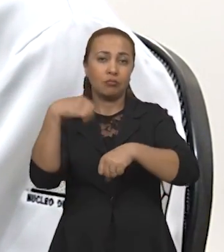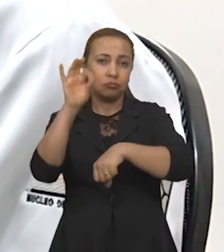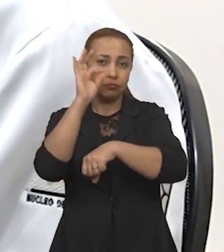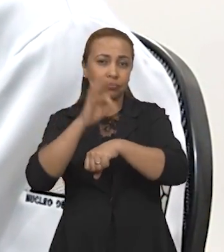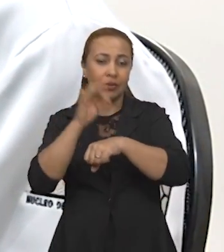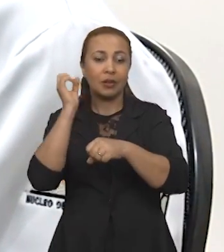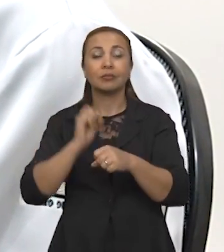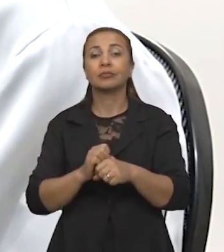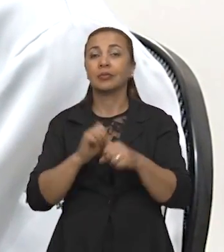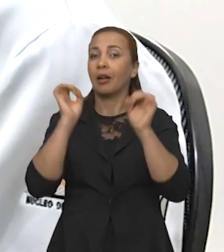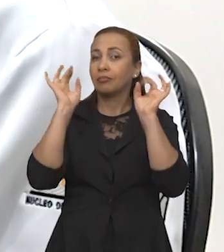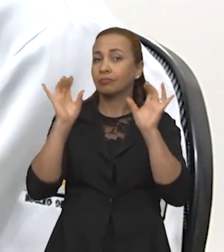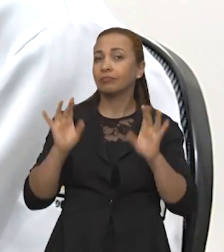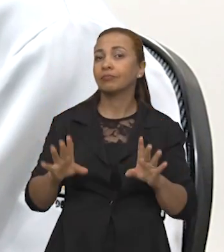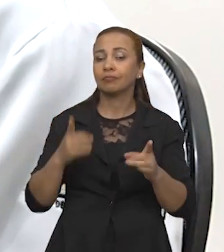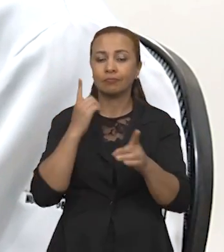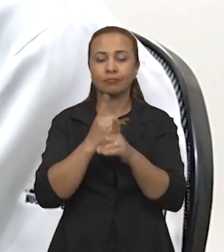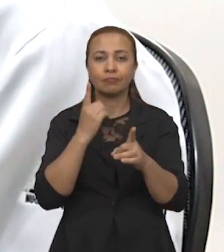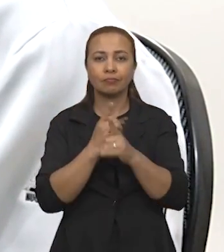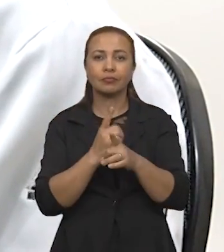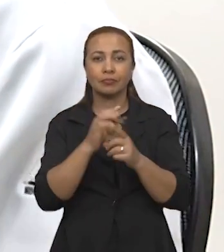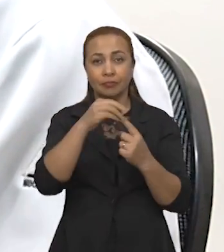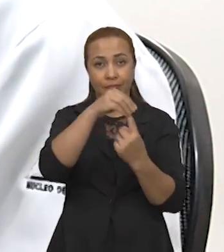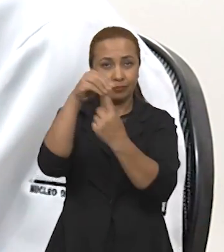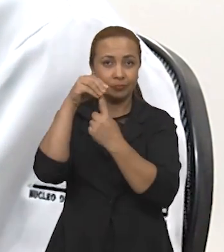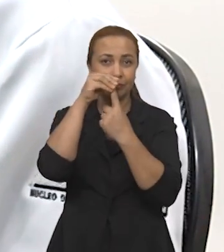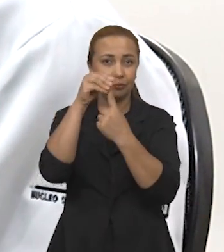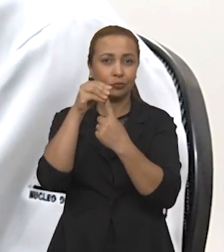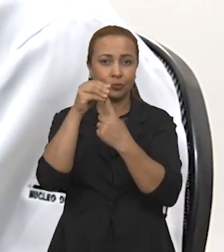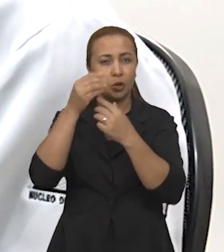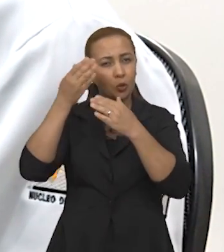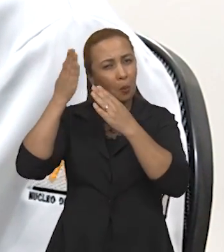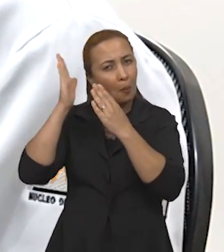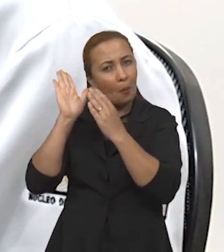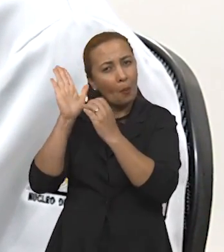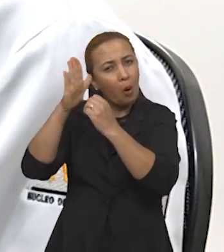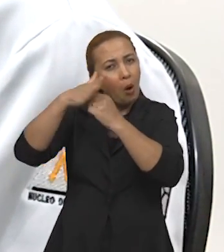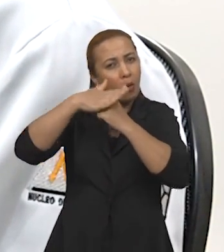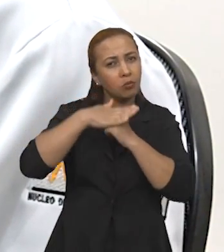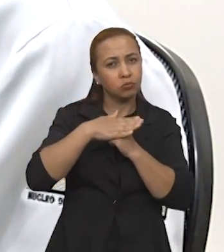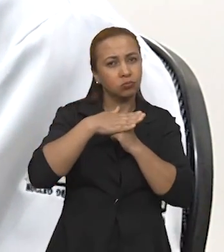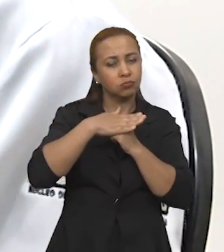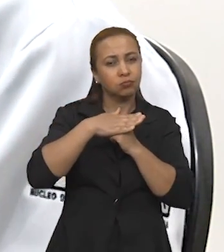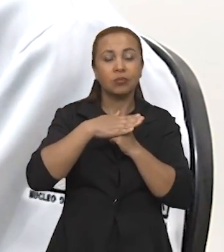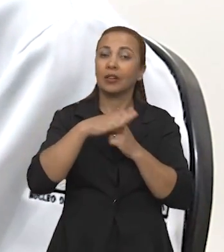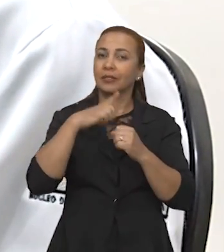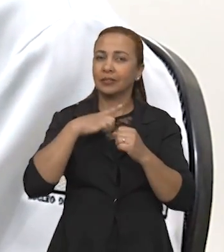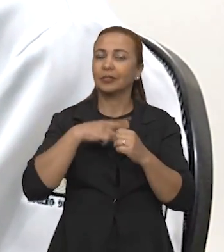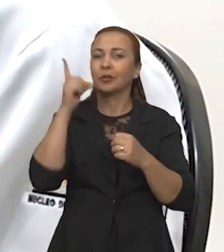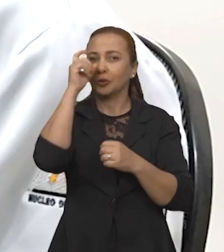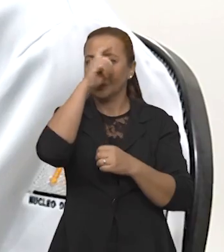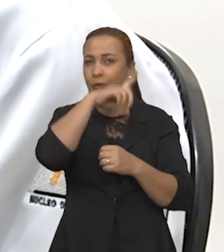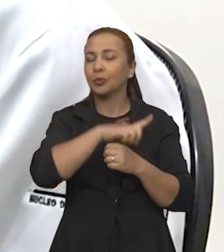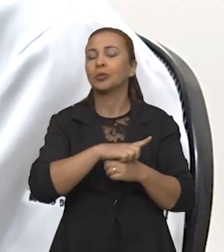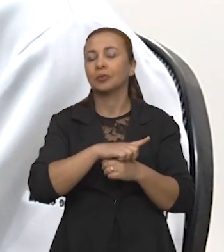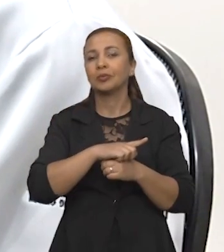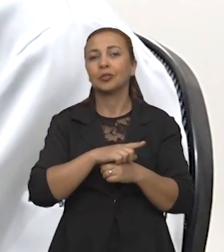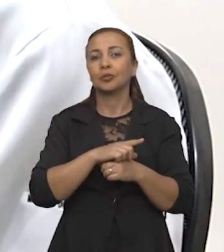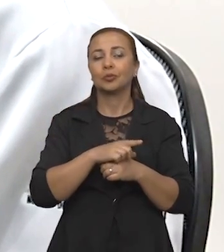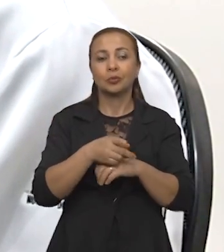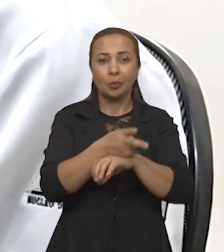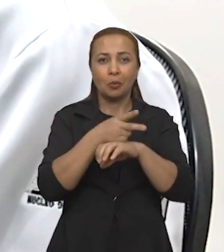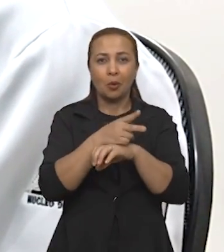são espécies encontradas em unidades de conservação, nós temos uma certa dificuldade de